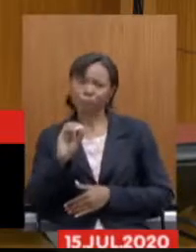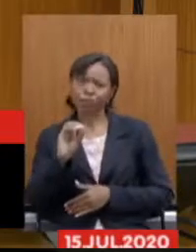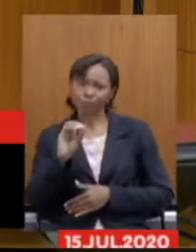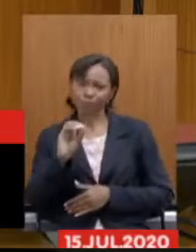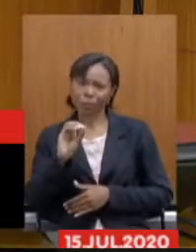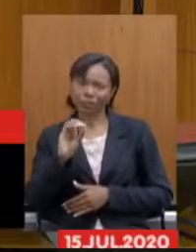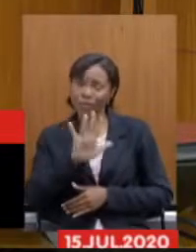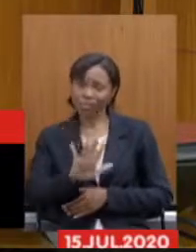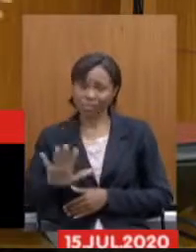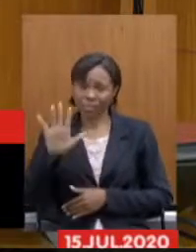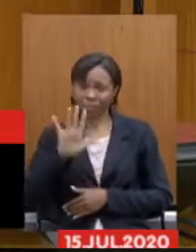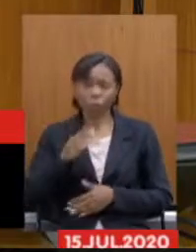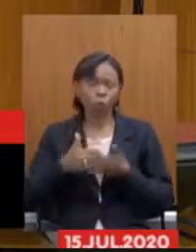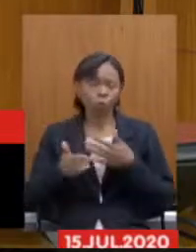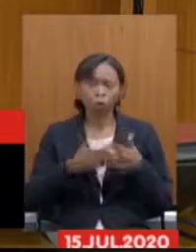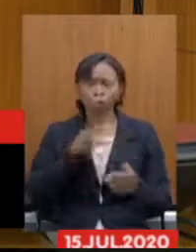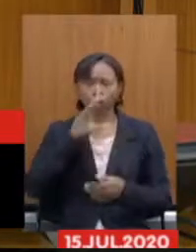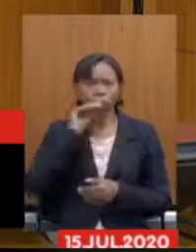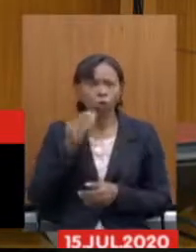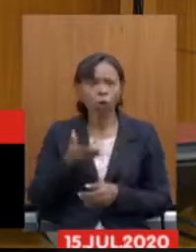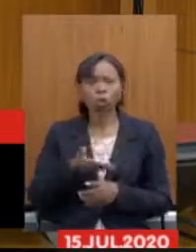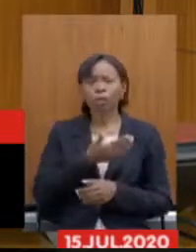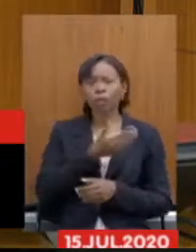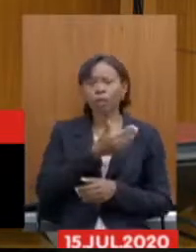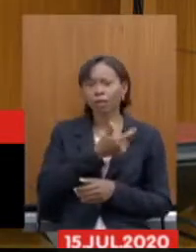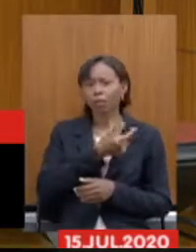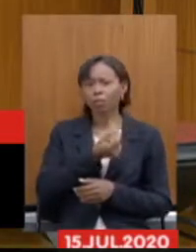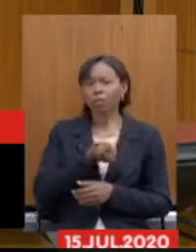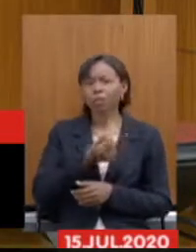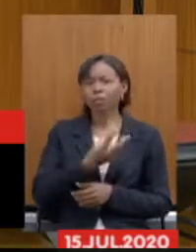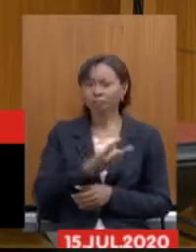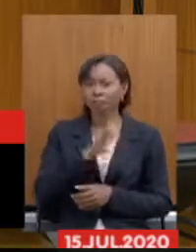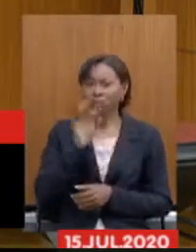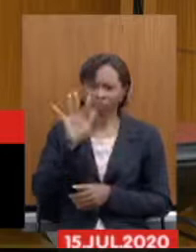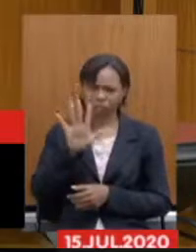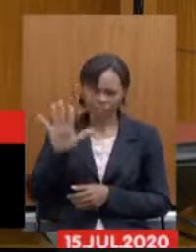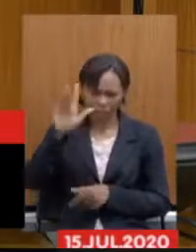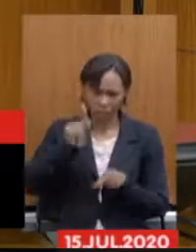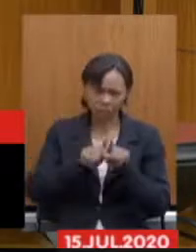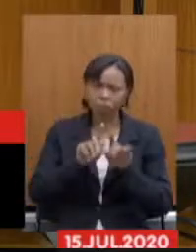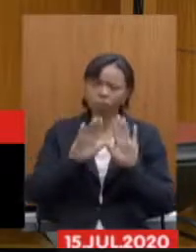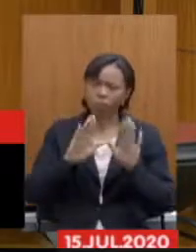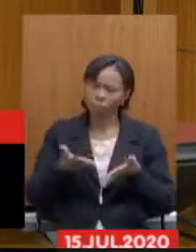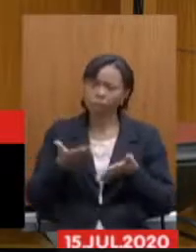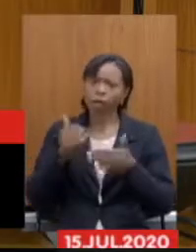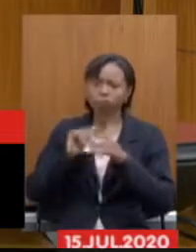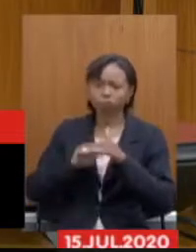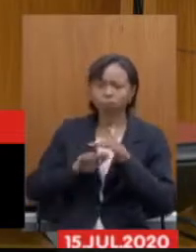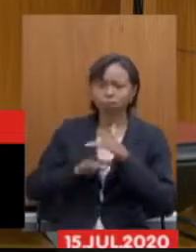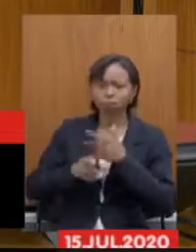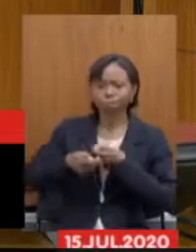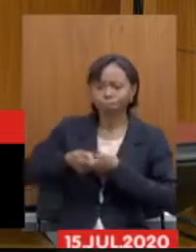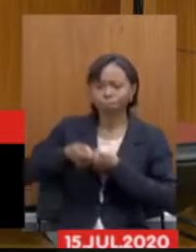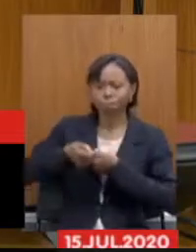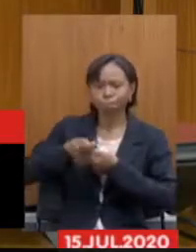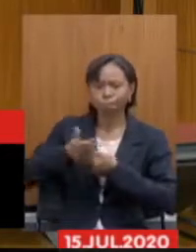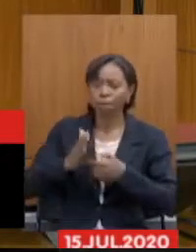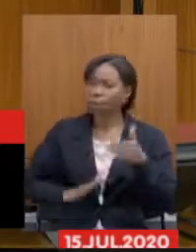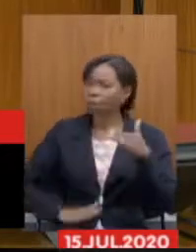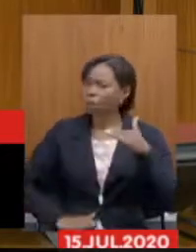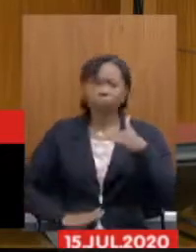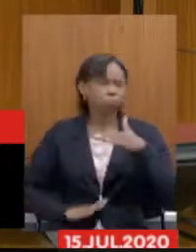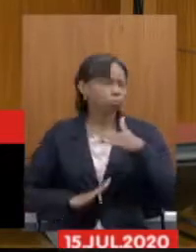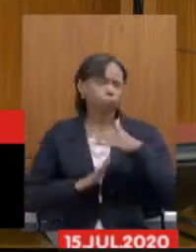Minas Gerais e no âmbito da União, desde 2003, já estão sujeitos a contribuições e benefícios que não superam, em